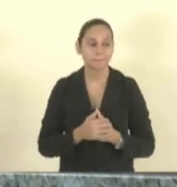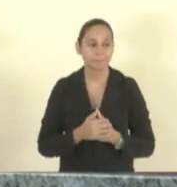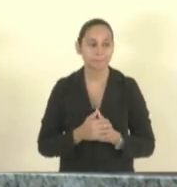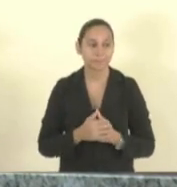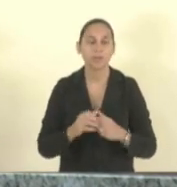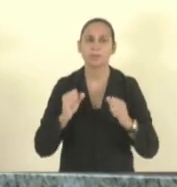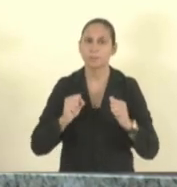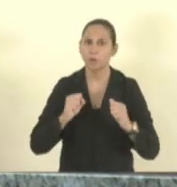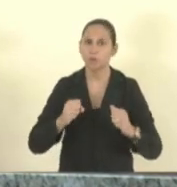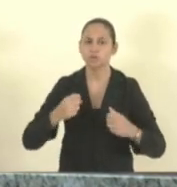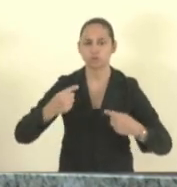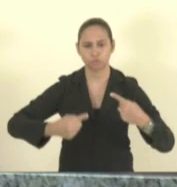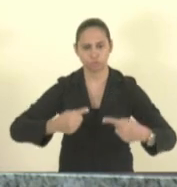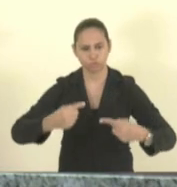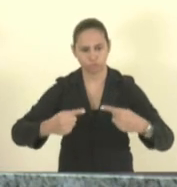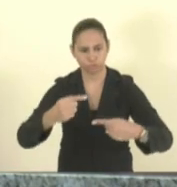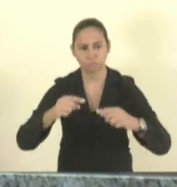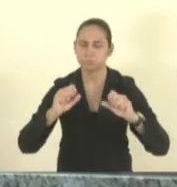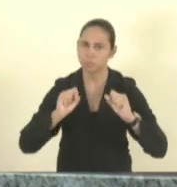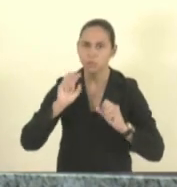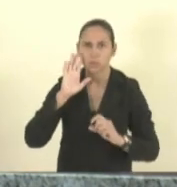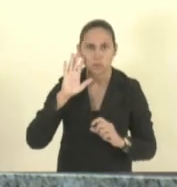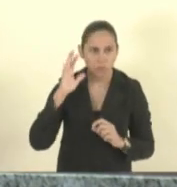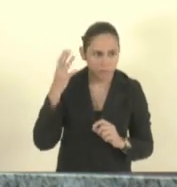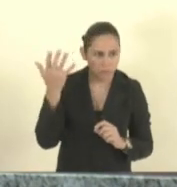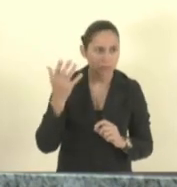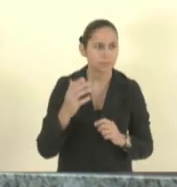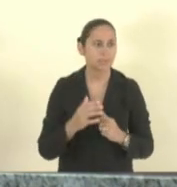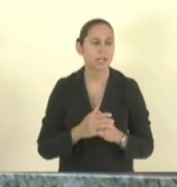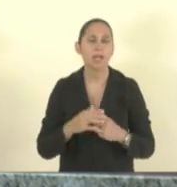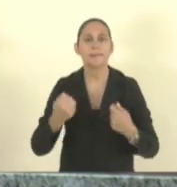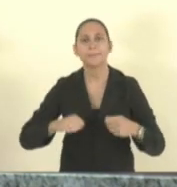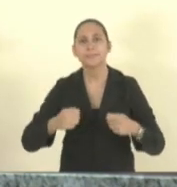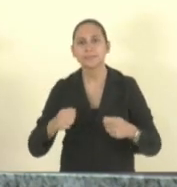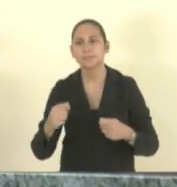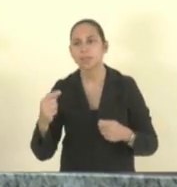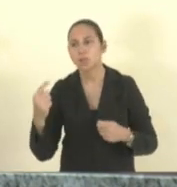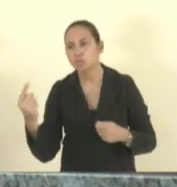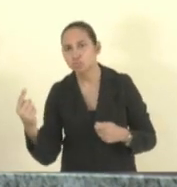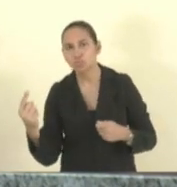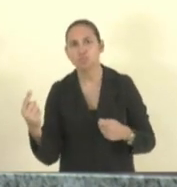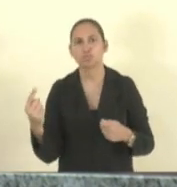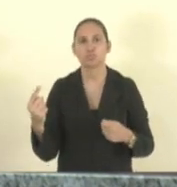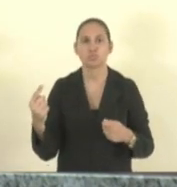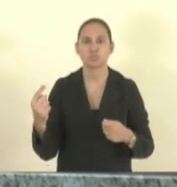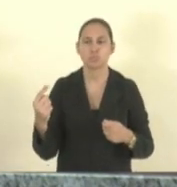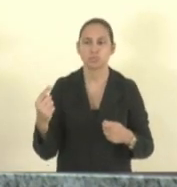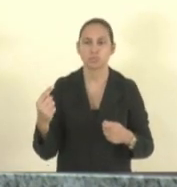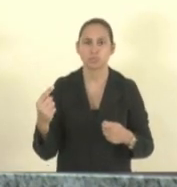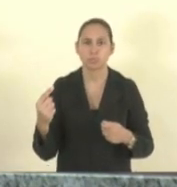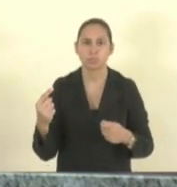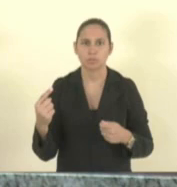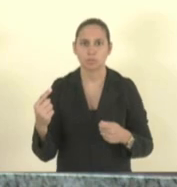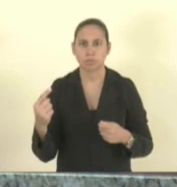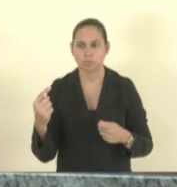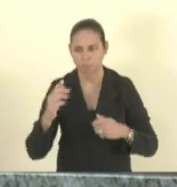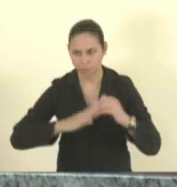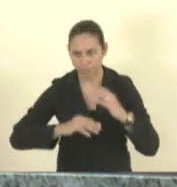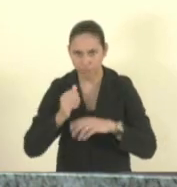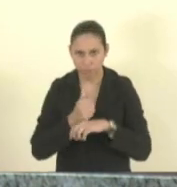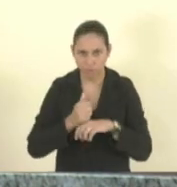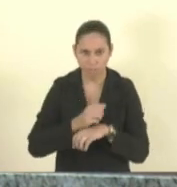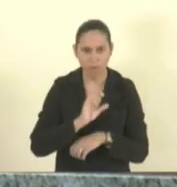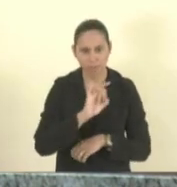discutido que ele precisa de mais de um um só para cada criança ou